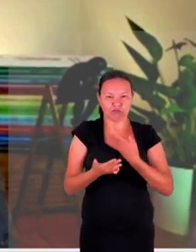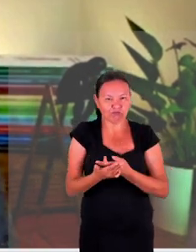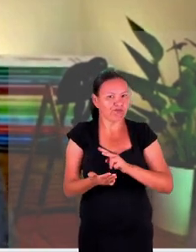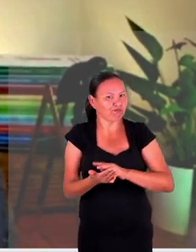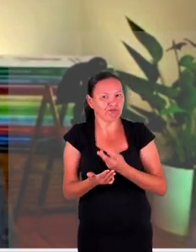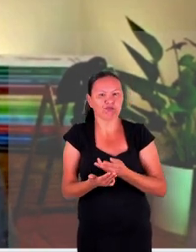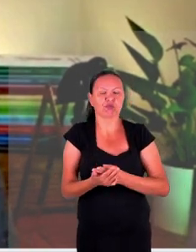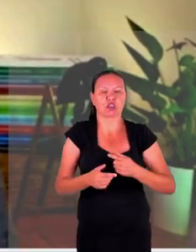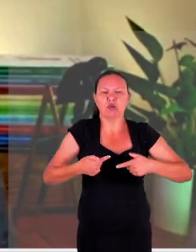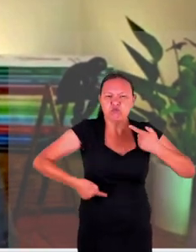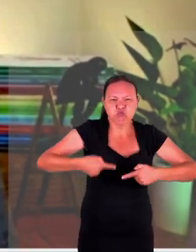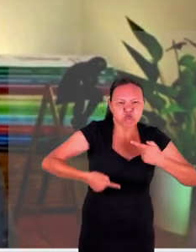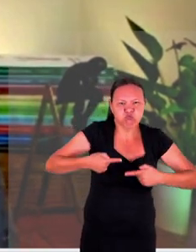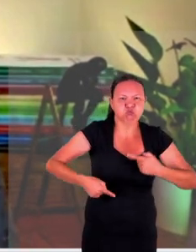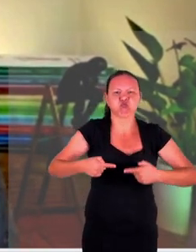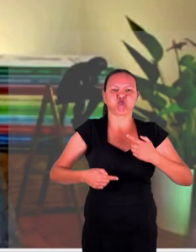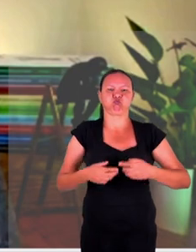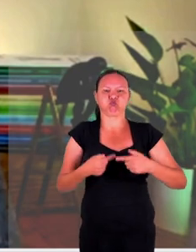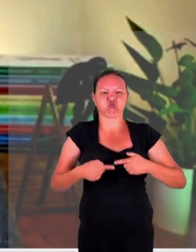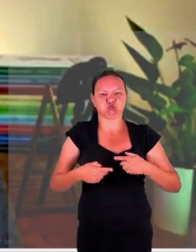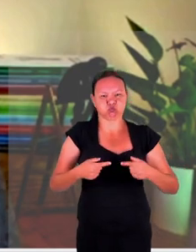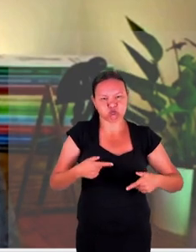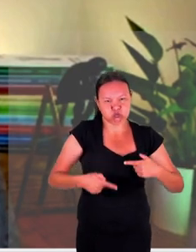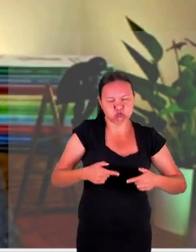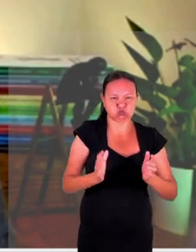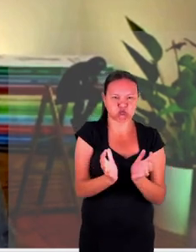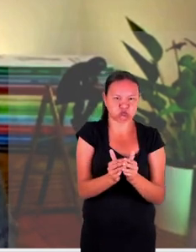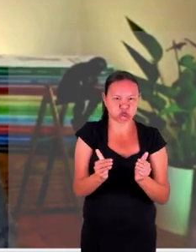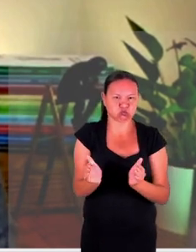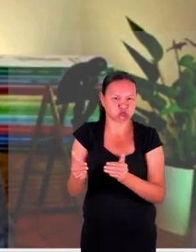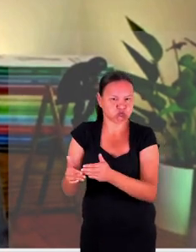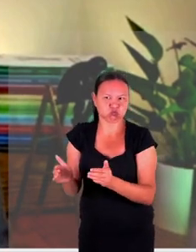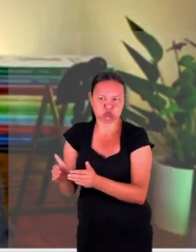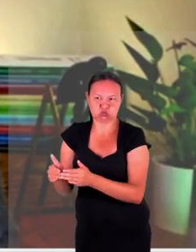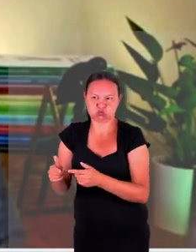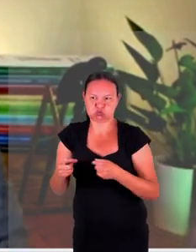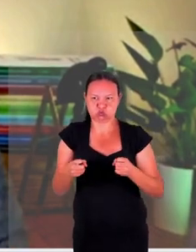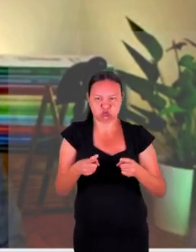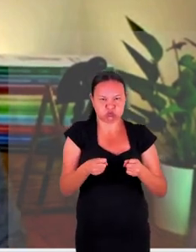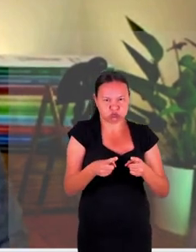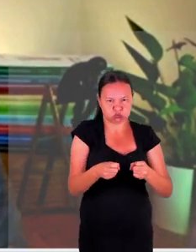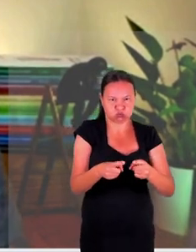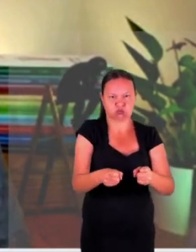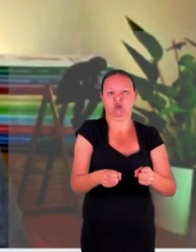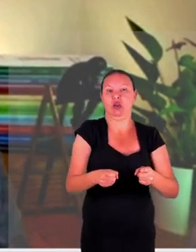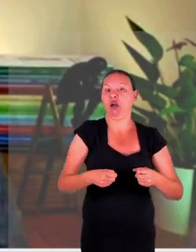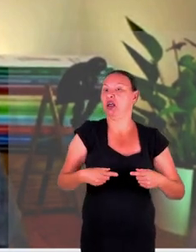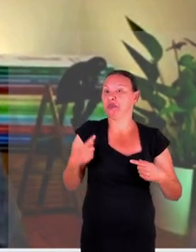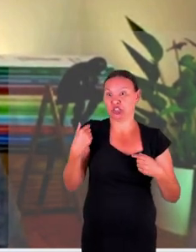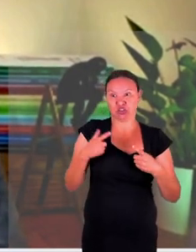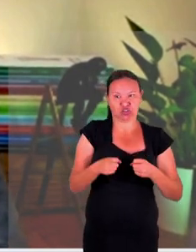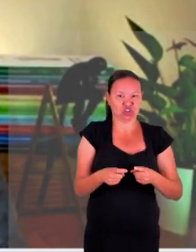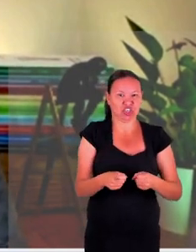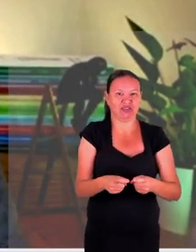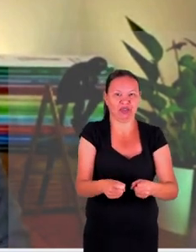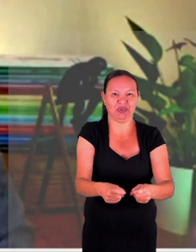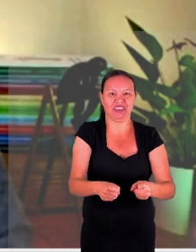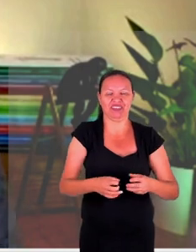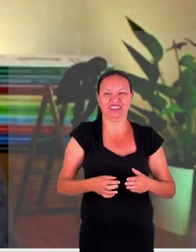seria guerra guerra civil disputa de grupos não estatais com governos também estão